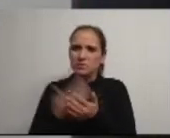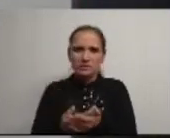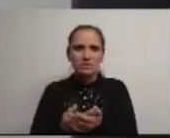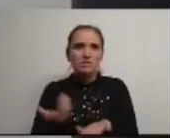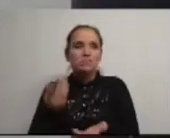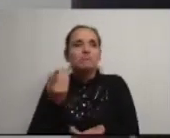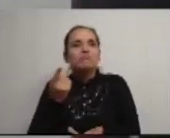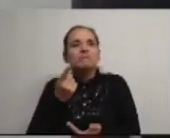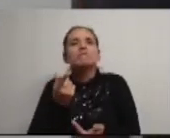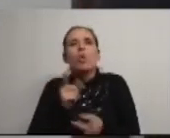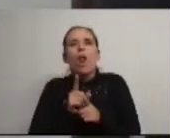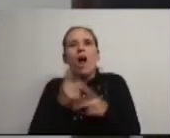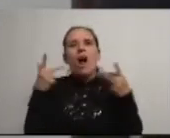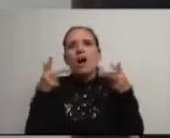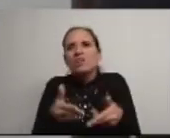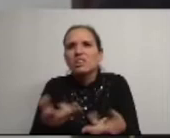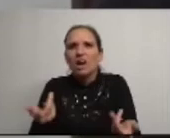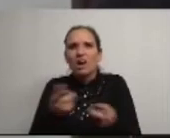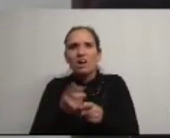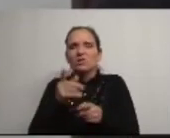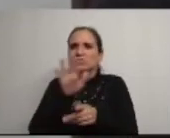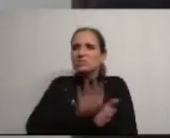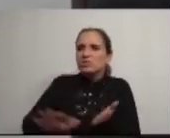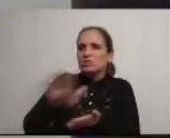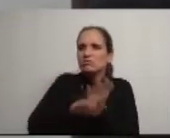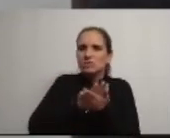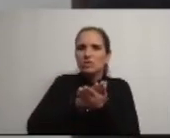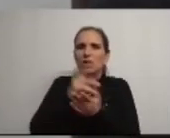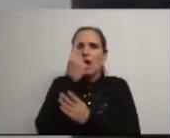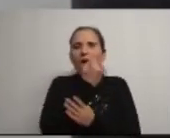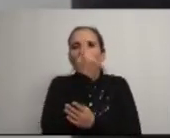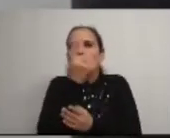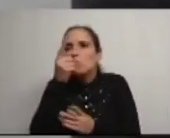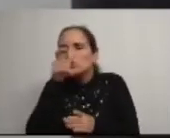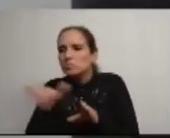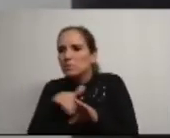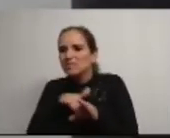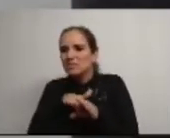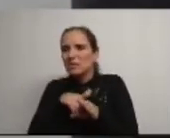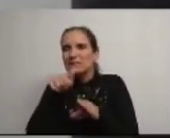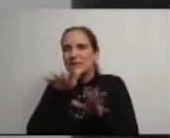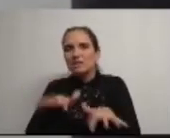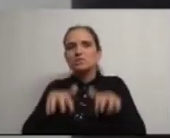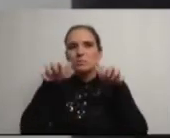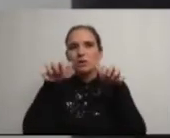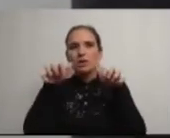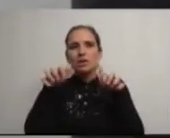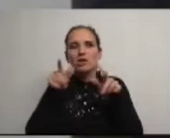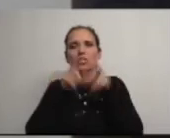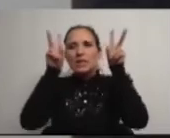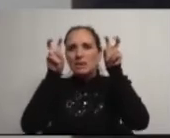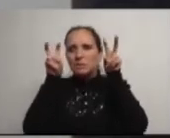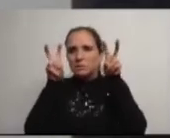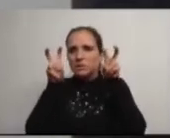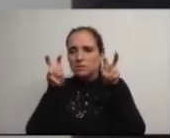iniciativa como no sentido crítico e no conhecimento que genericamente se percepciona em cada um dos membros desta Assembleia sobre as matérias aqui